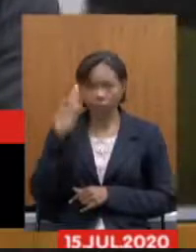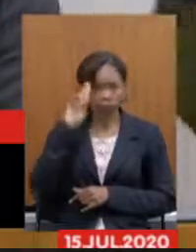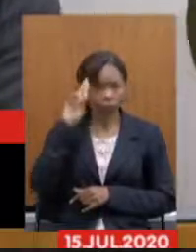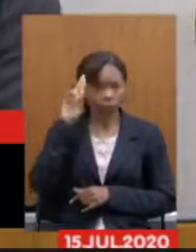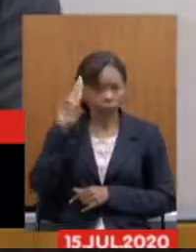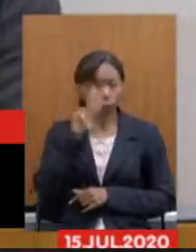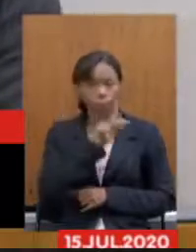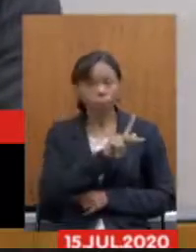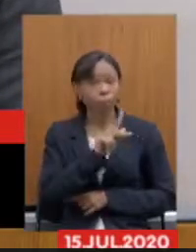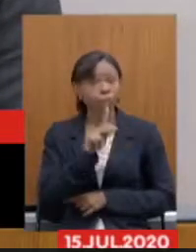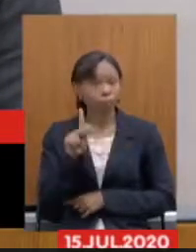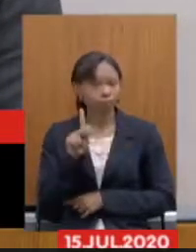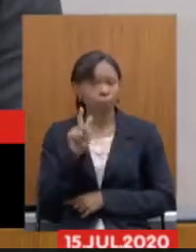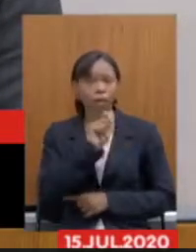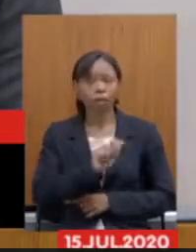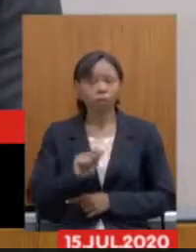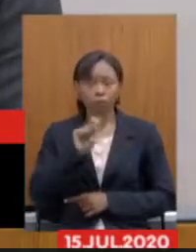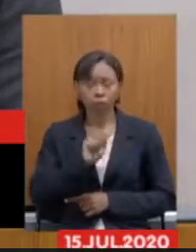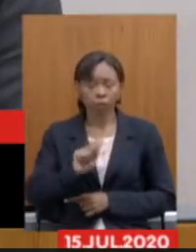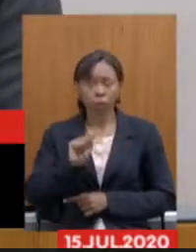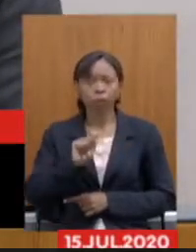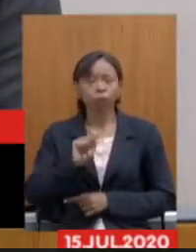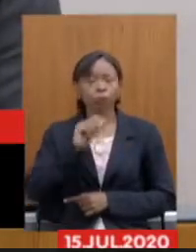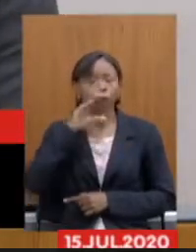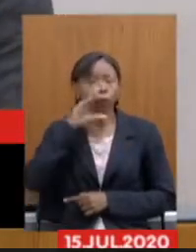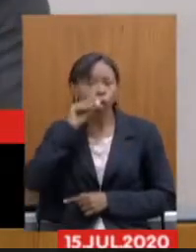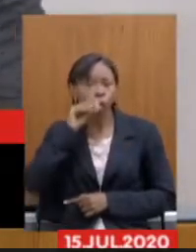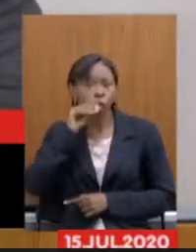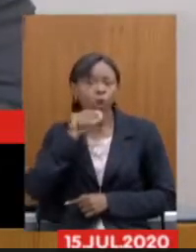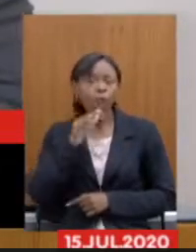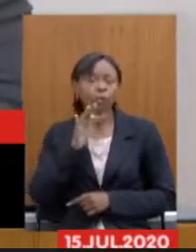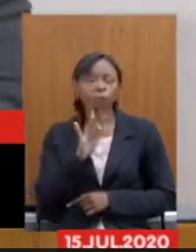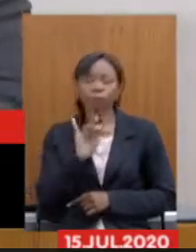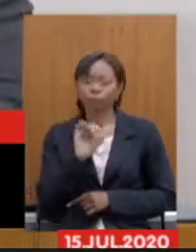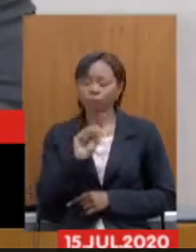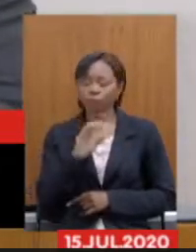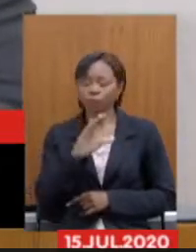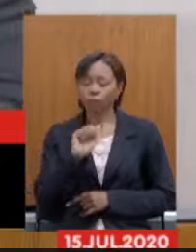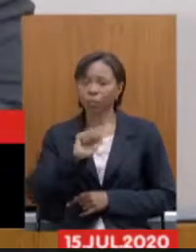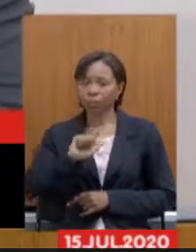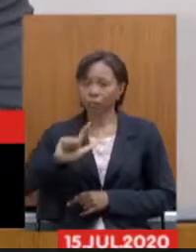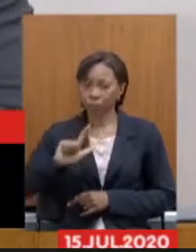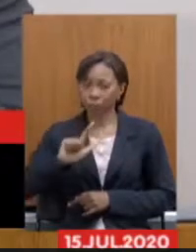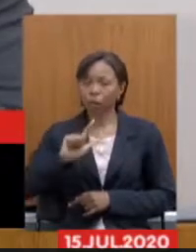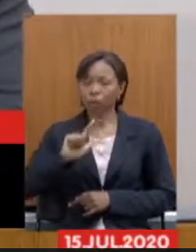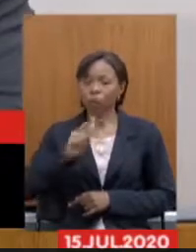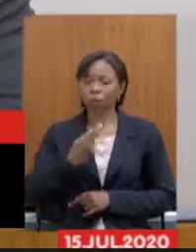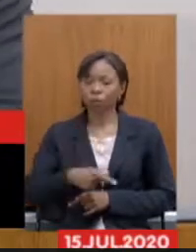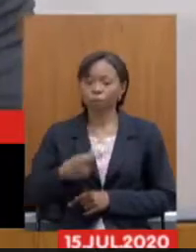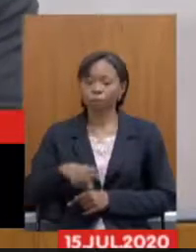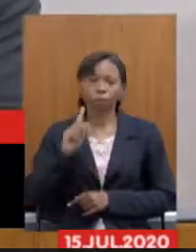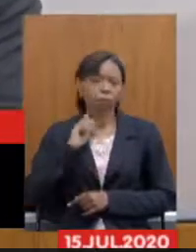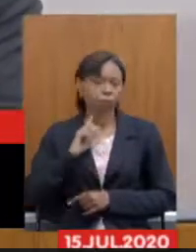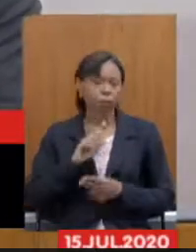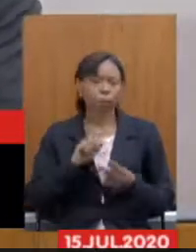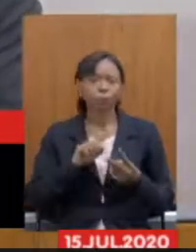-presidente da Associação dos Funcionários Fiscais do Estado de Minas Gerais, Fernando Santos,